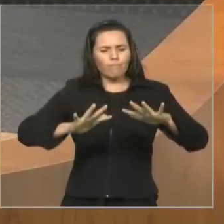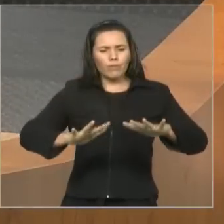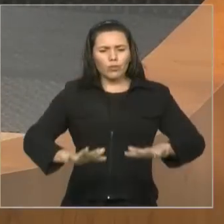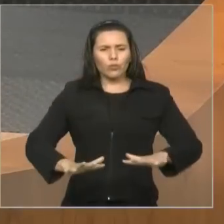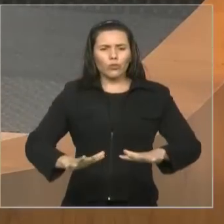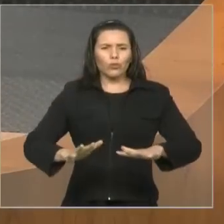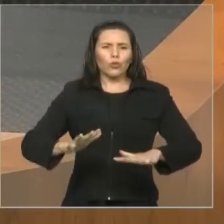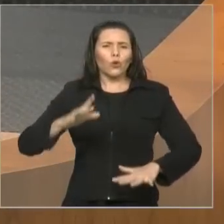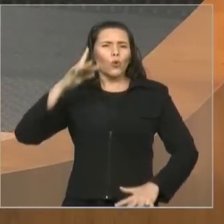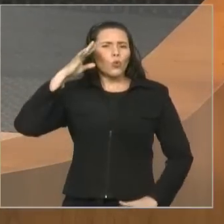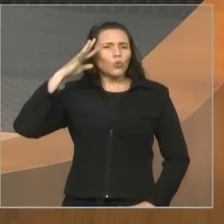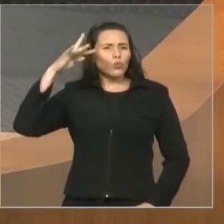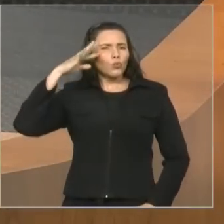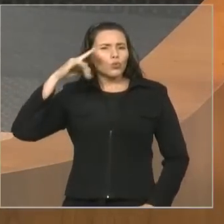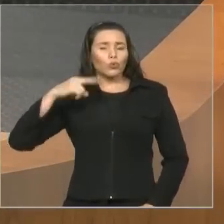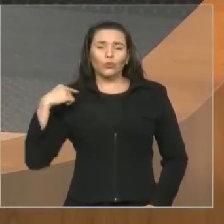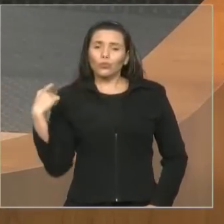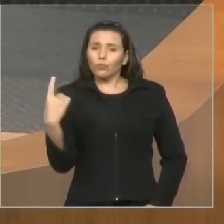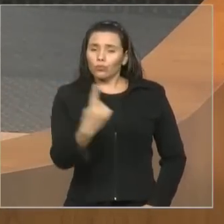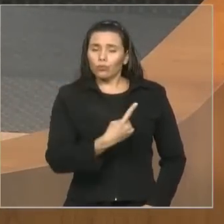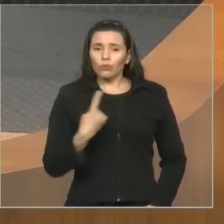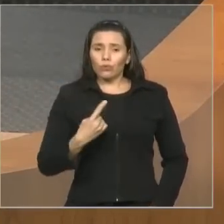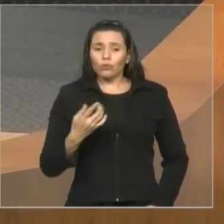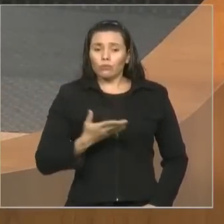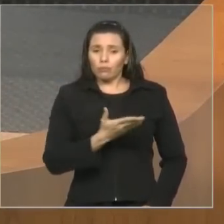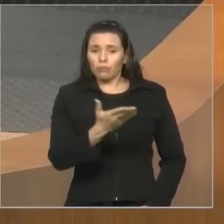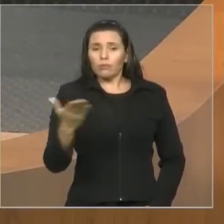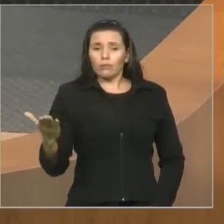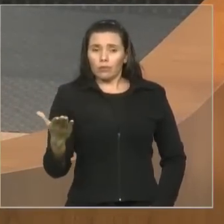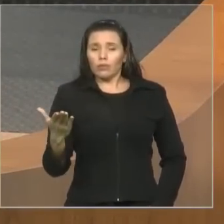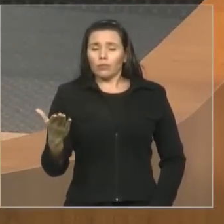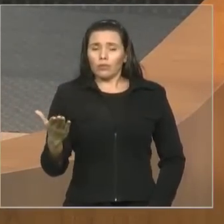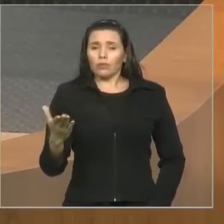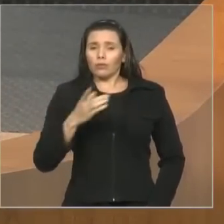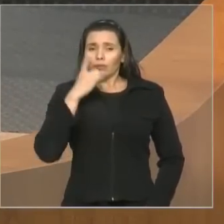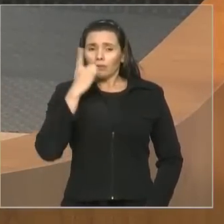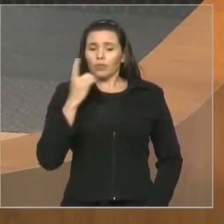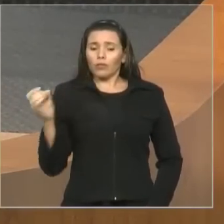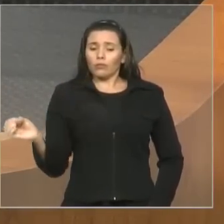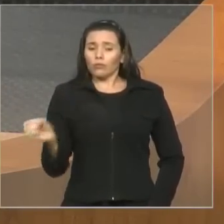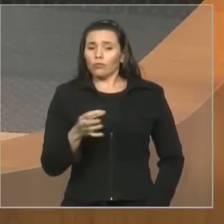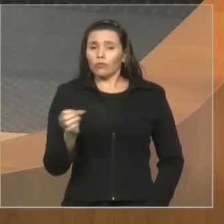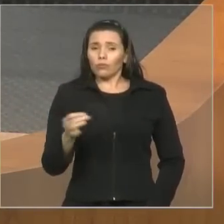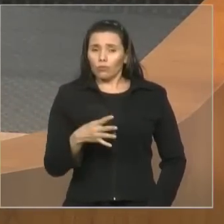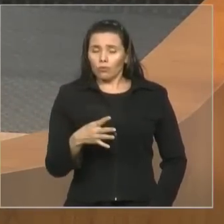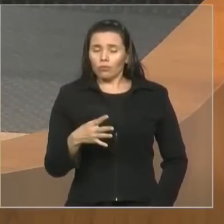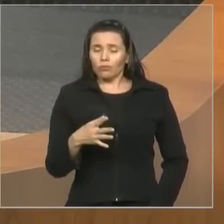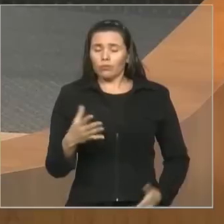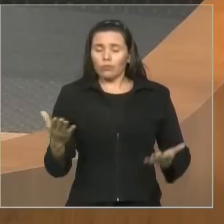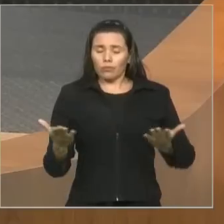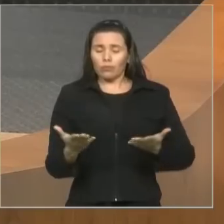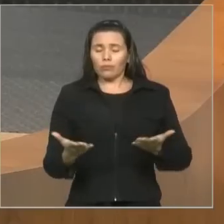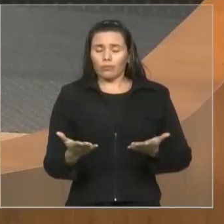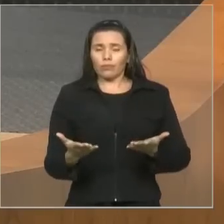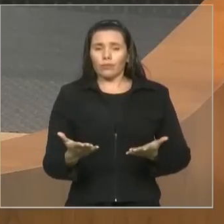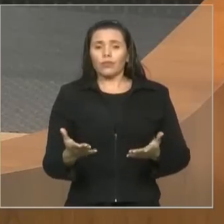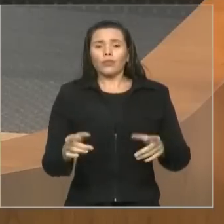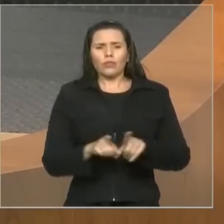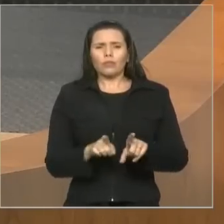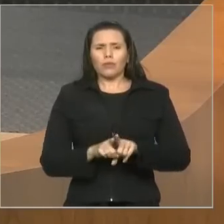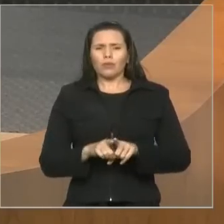sonhos, sobre vocês que estão ingressando aqui no Parlamento, no primeiro dia efetivamente de trabalho.